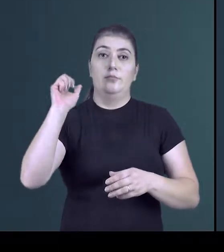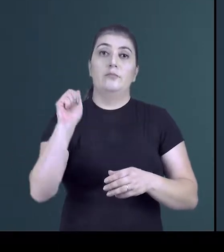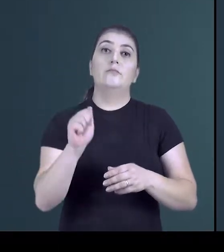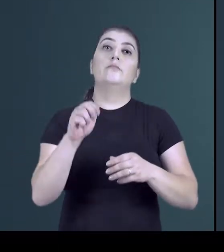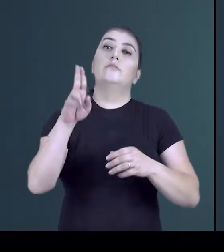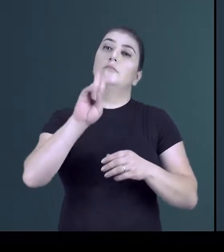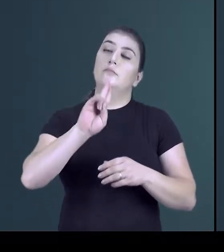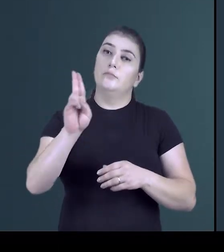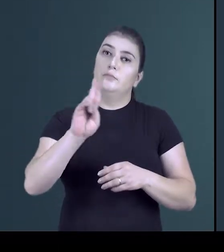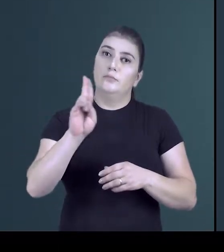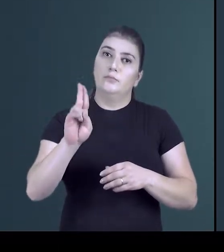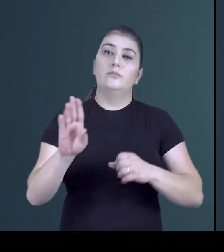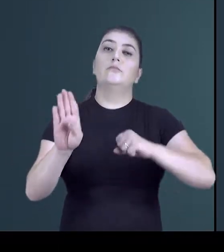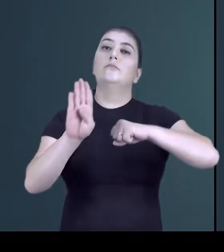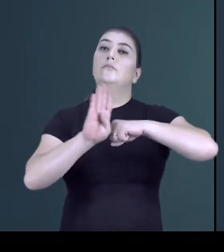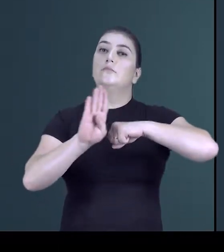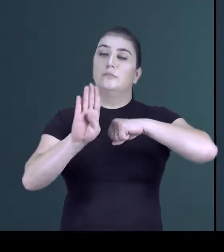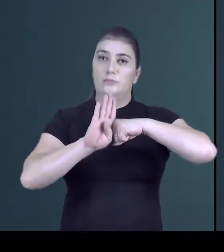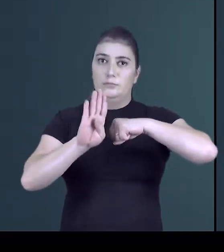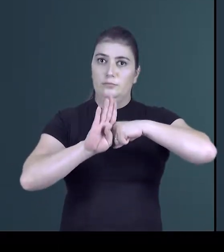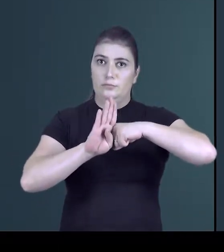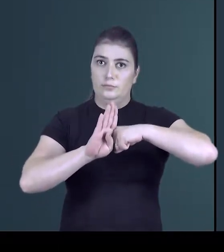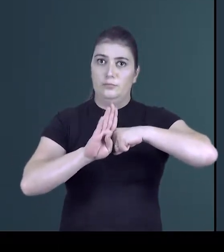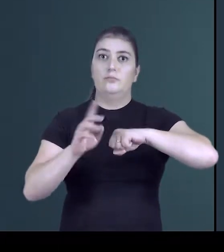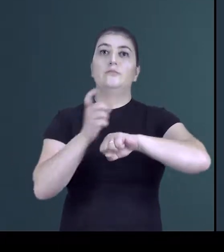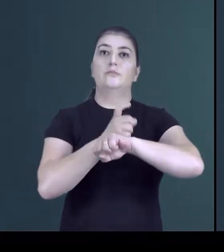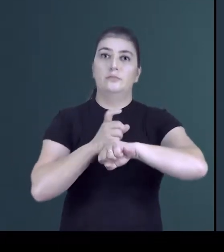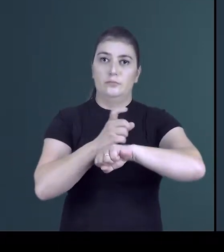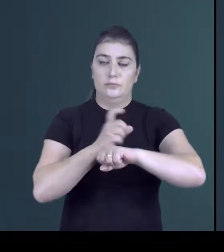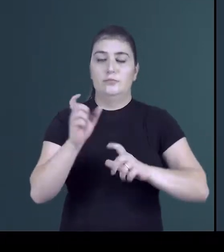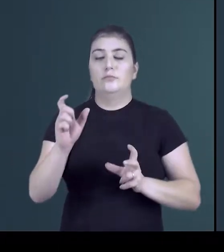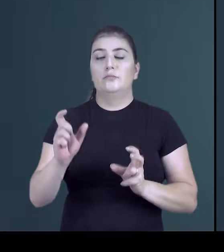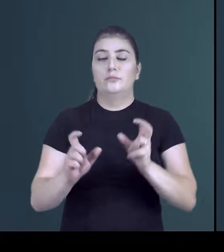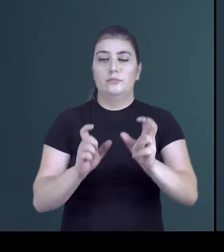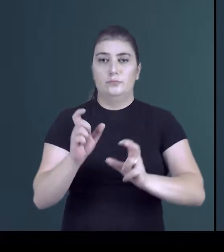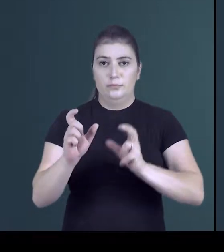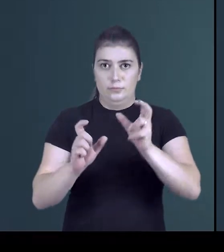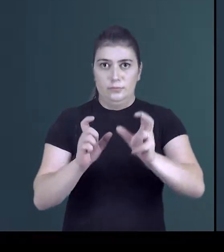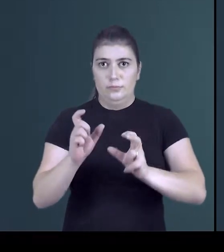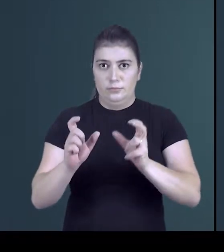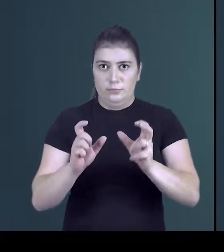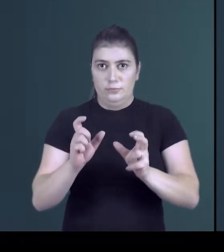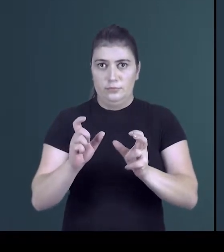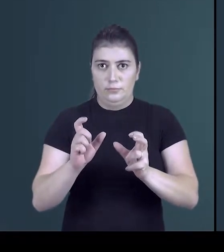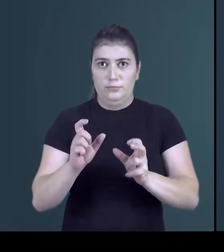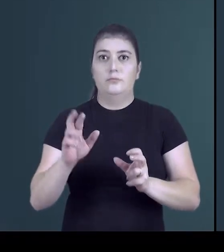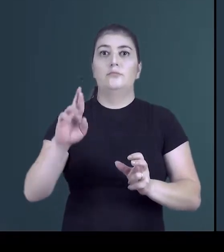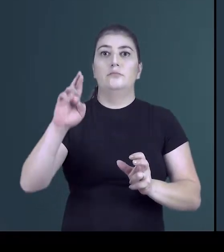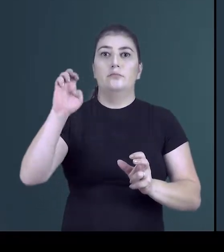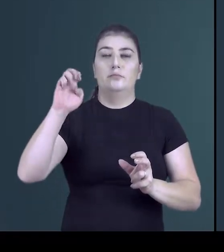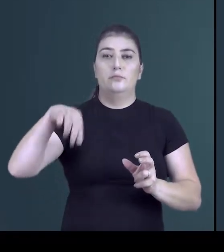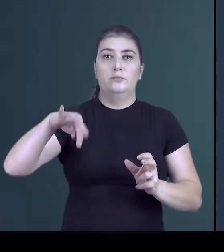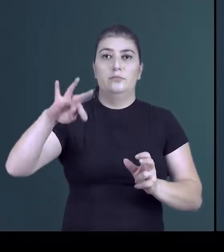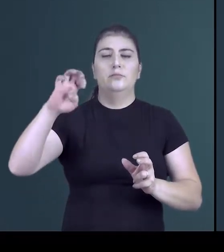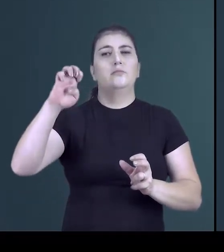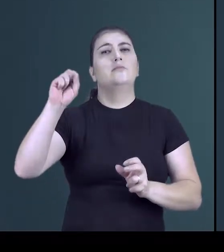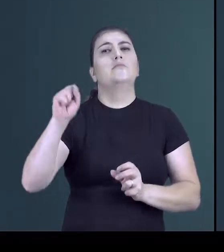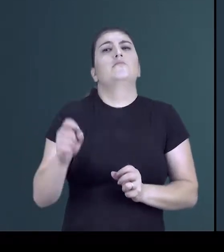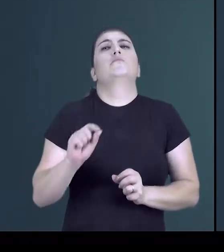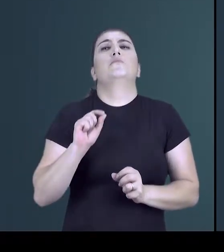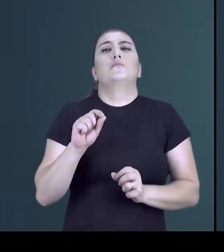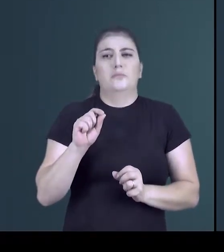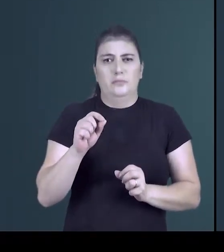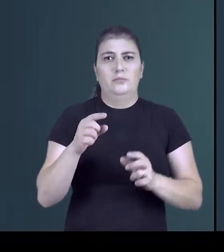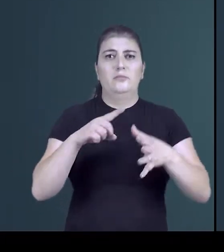verificamos o substantivo, o adjetivo e o advérbio, como termos regentes, isto é,